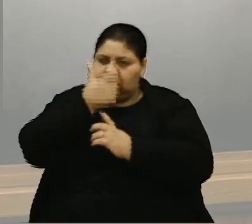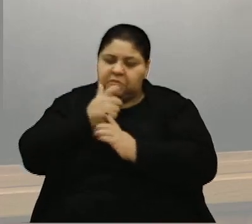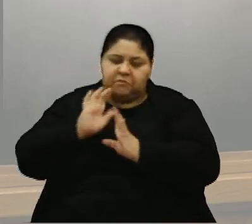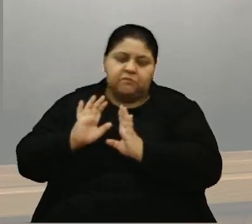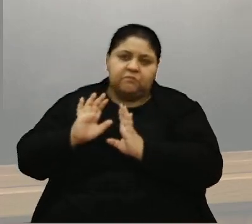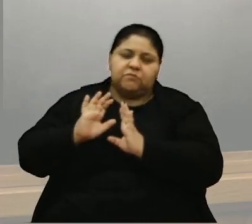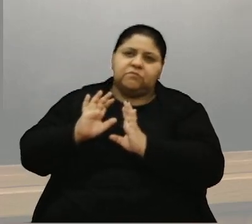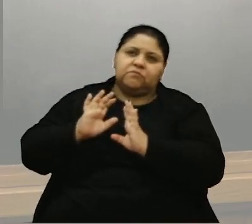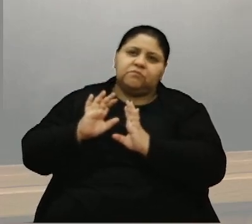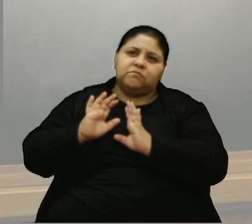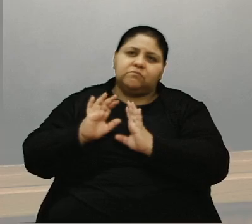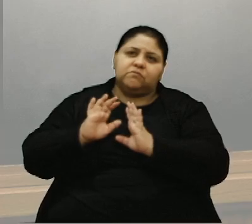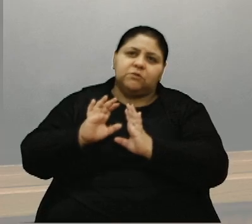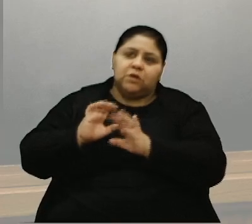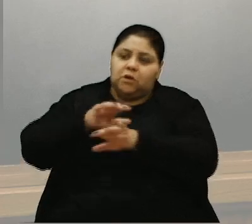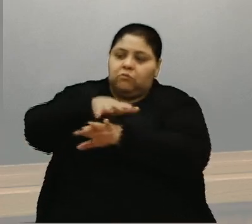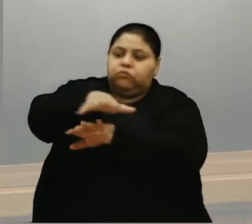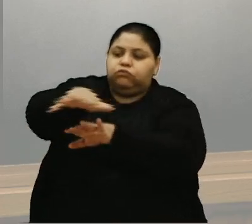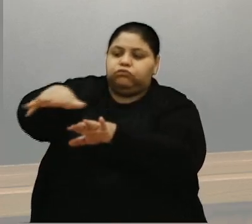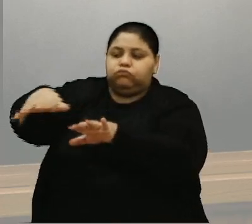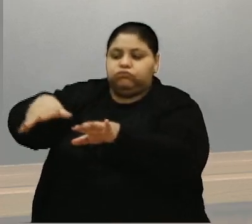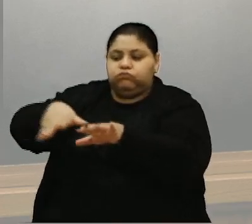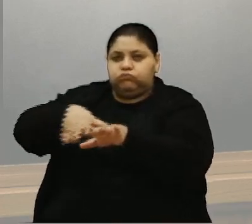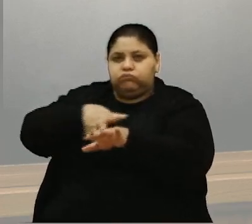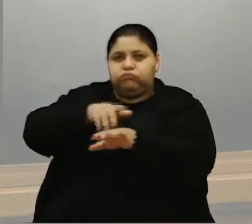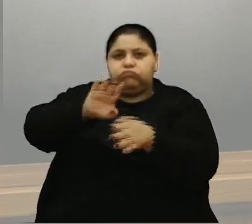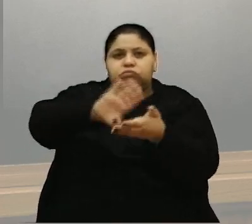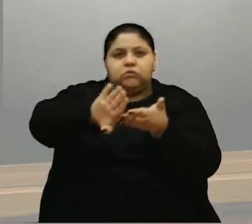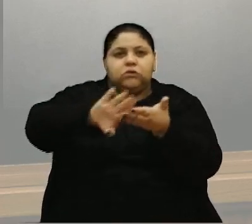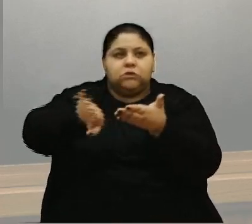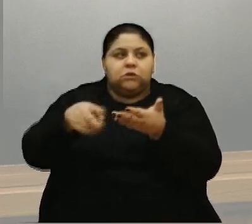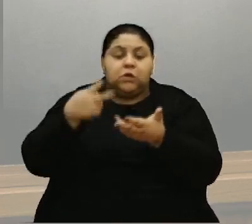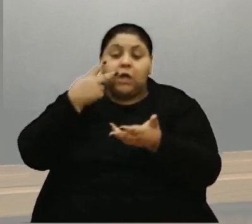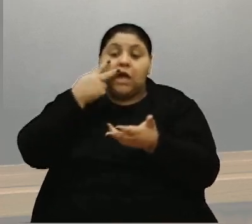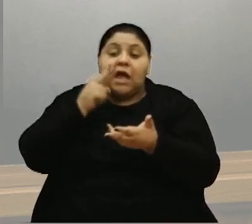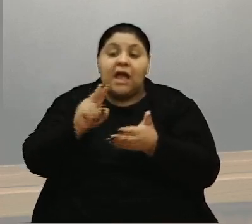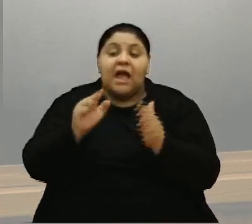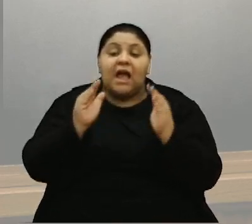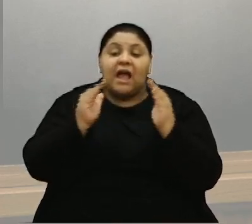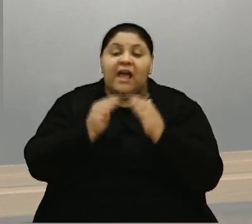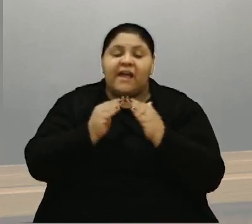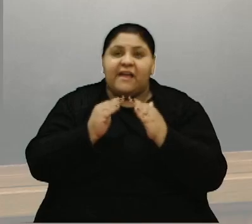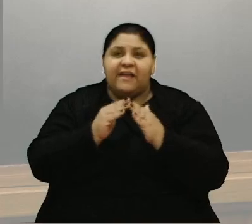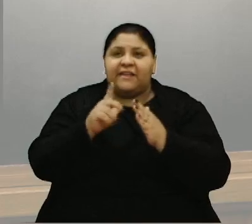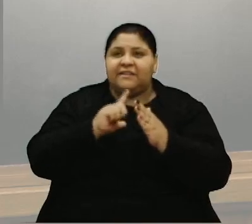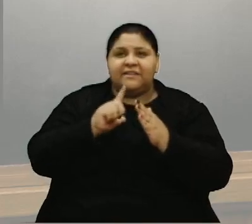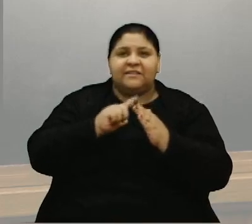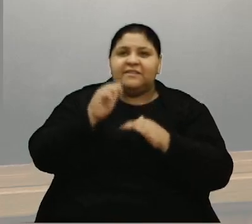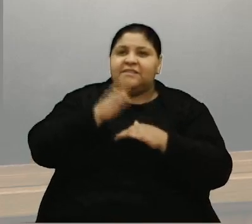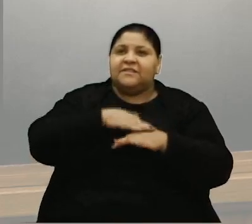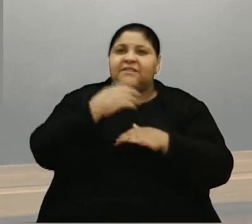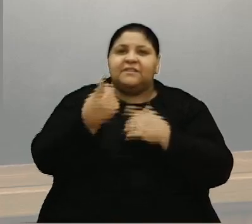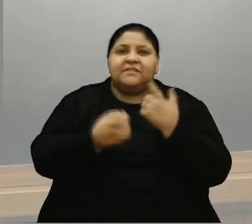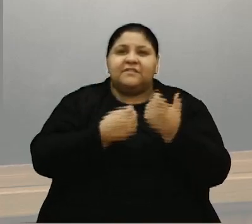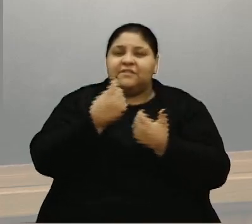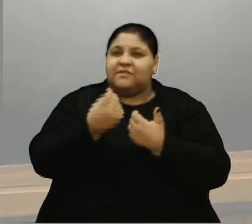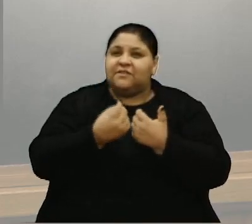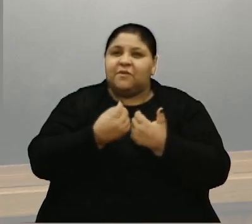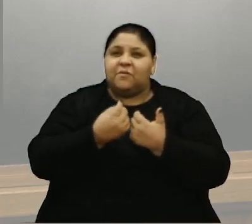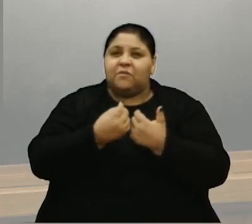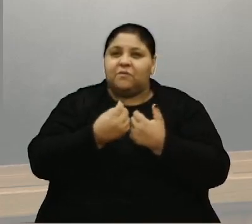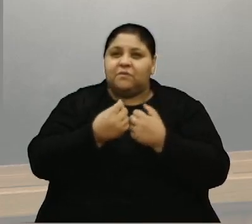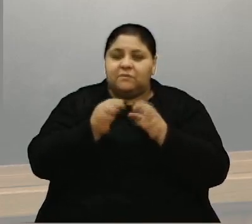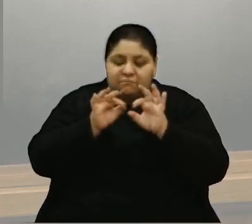entulhos em roda, tirando os entulhos dá para ver que a casa, ela não tem mais do que alguns centímetros